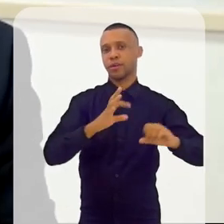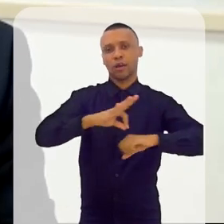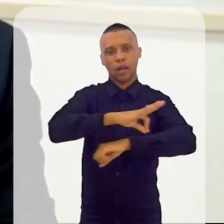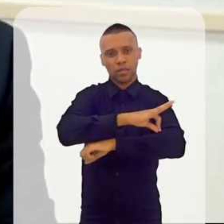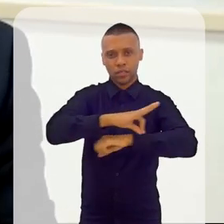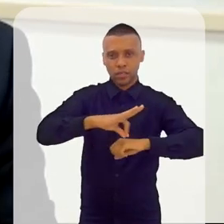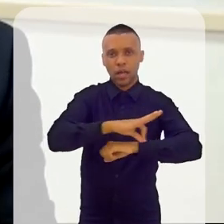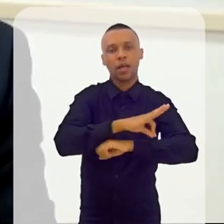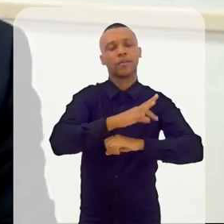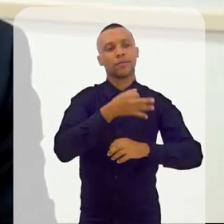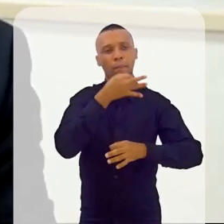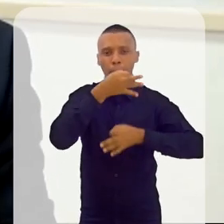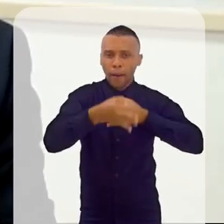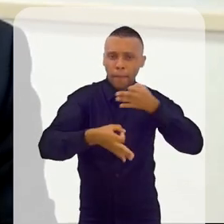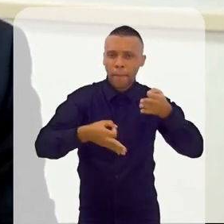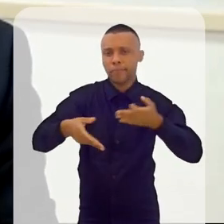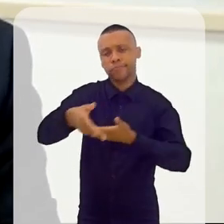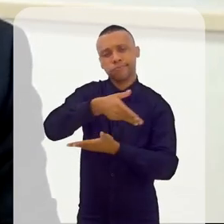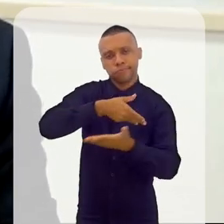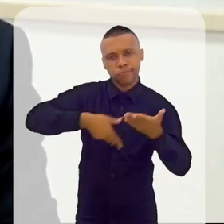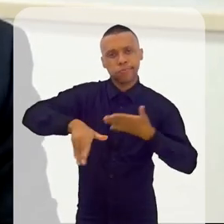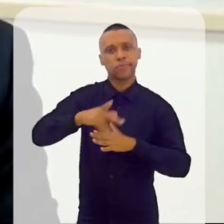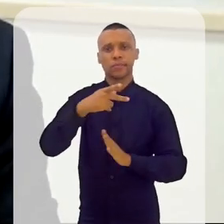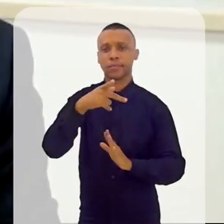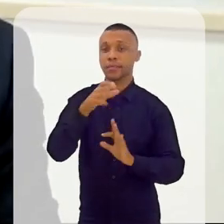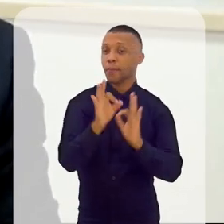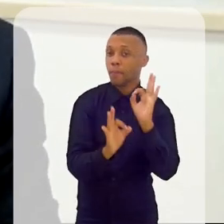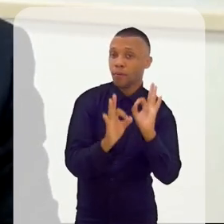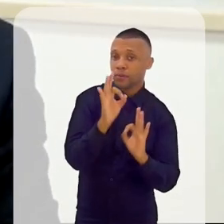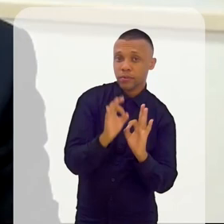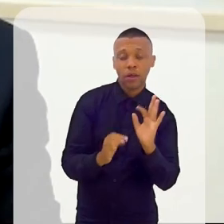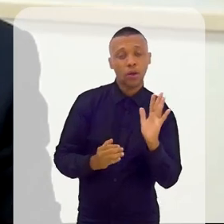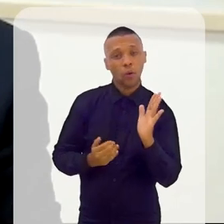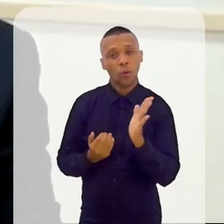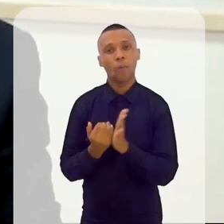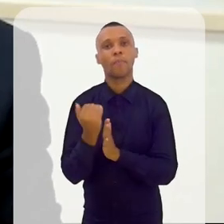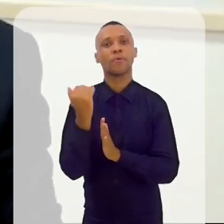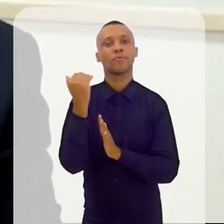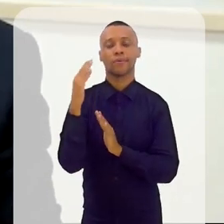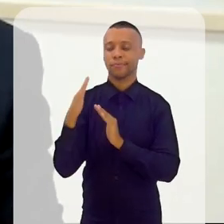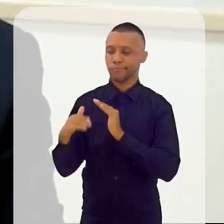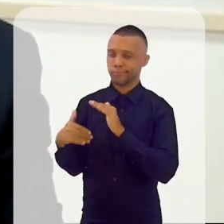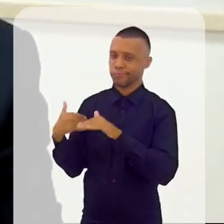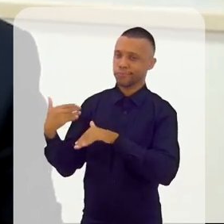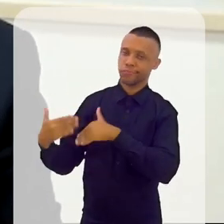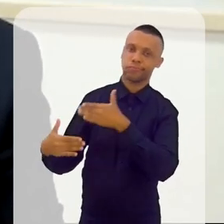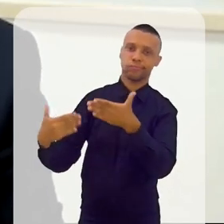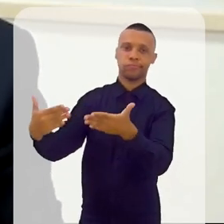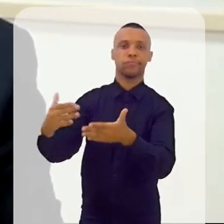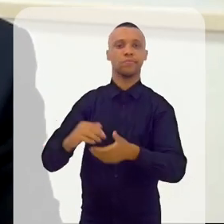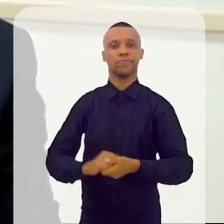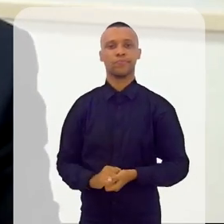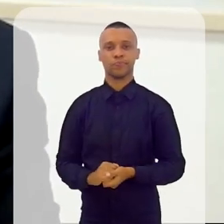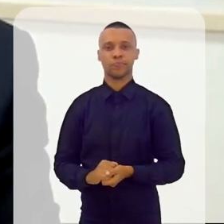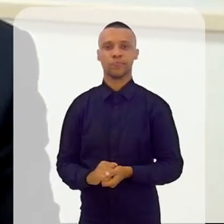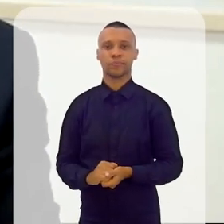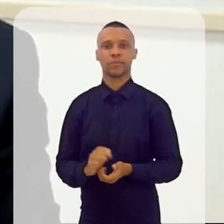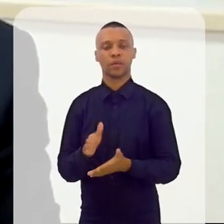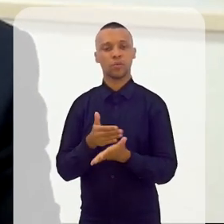desse projeto, e o projeto começou a se materializar no início